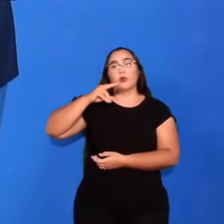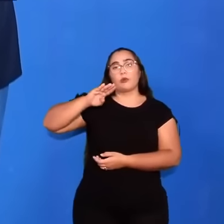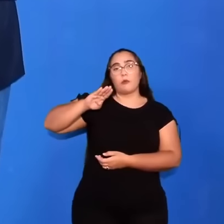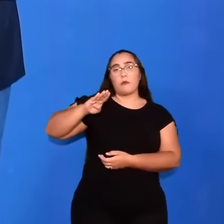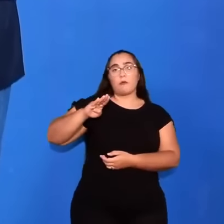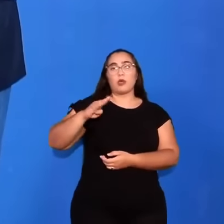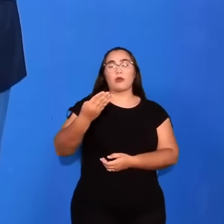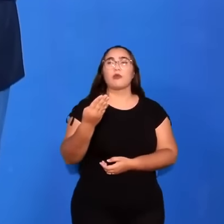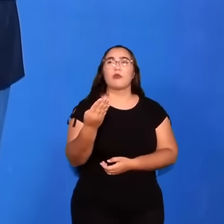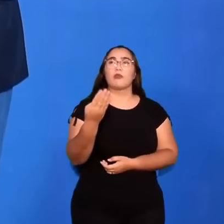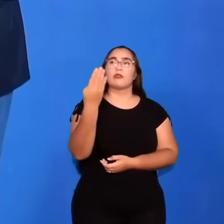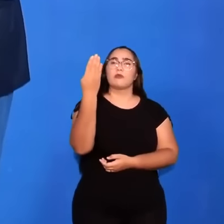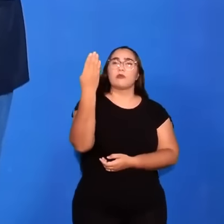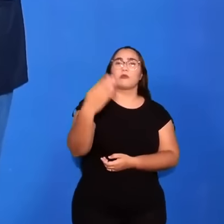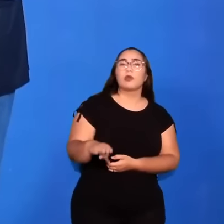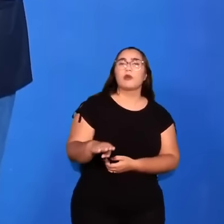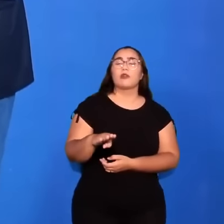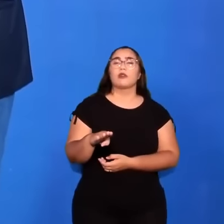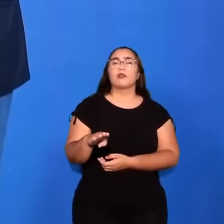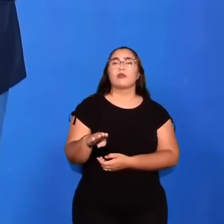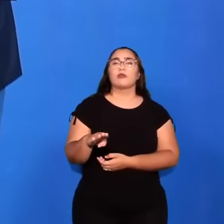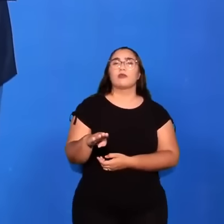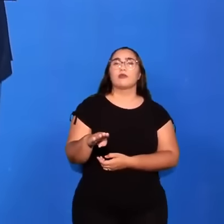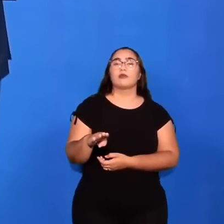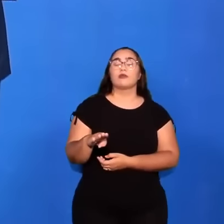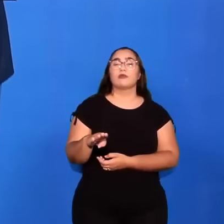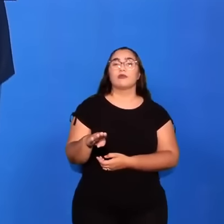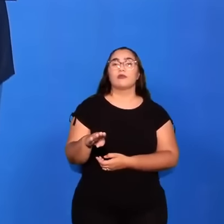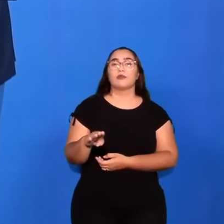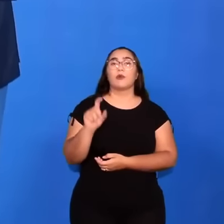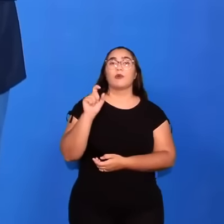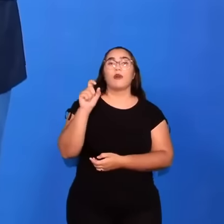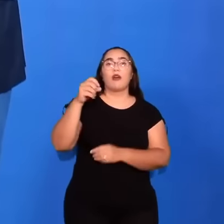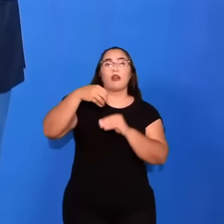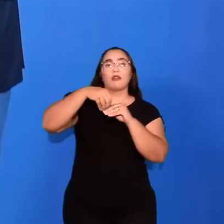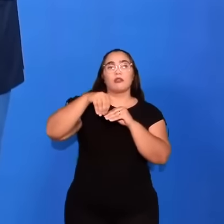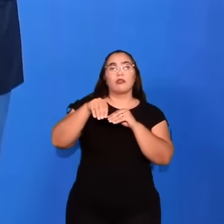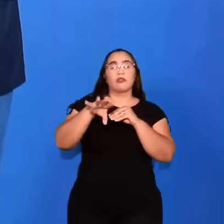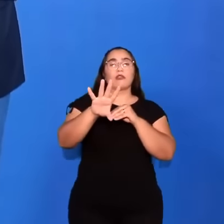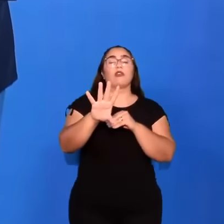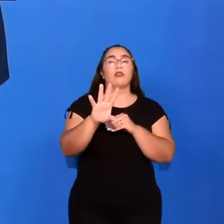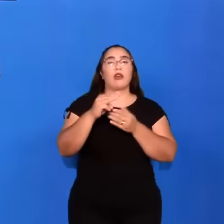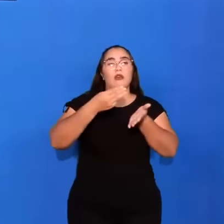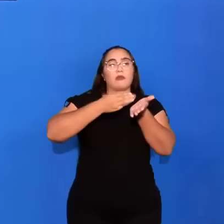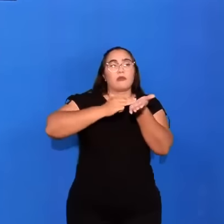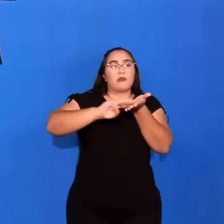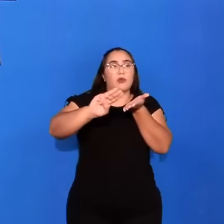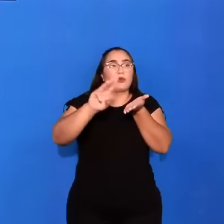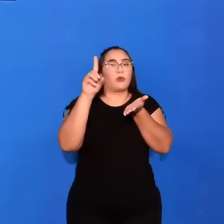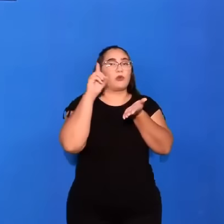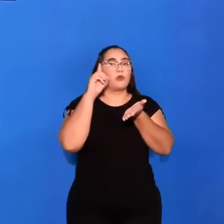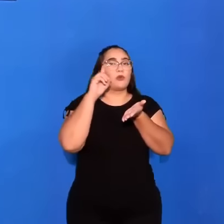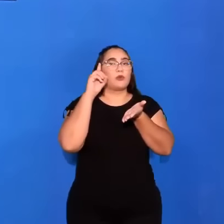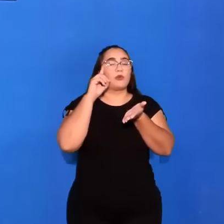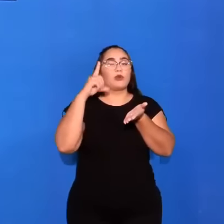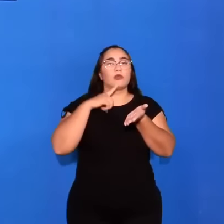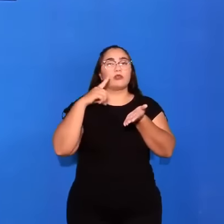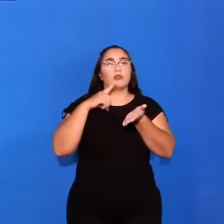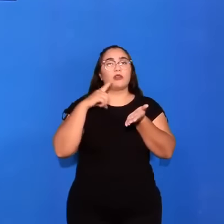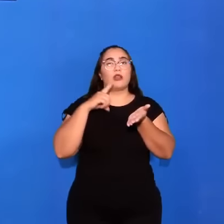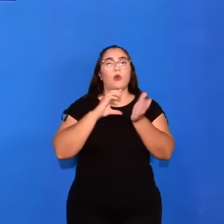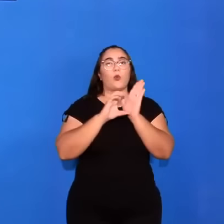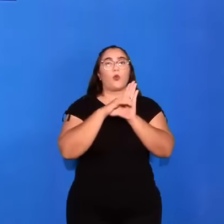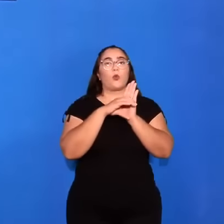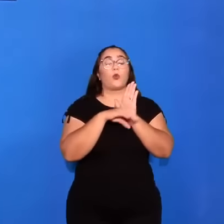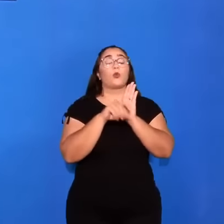e 500 milhões de e-mails, enviados por dia, no mundo todo, possuem conteúdo